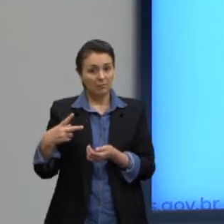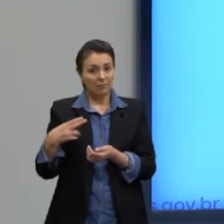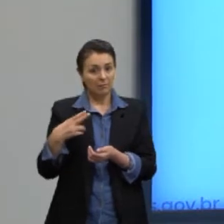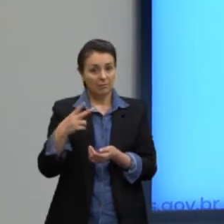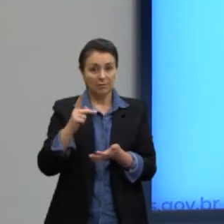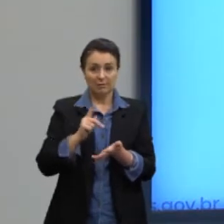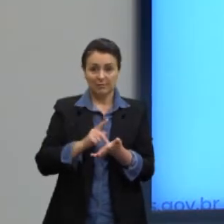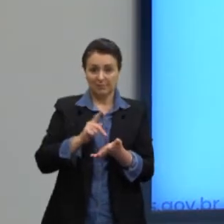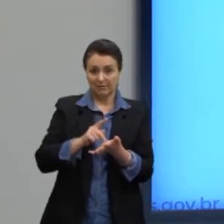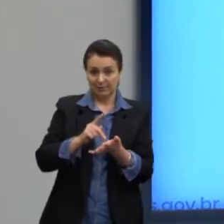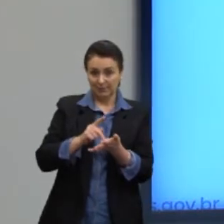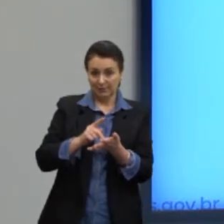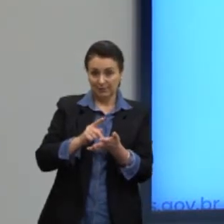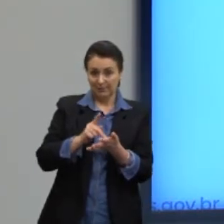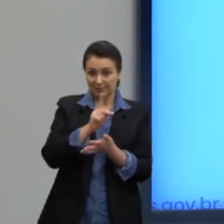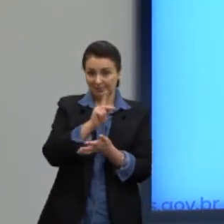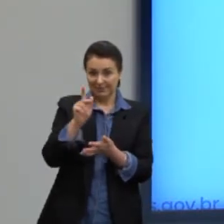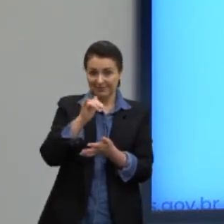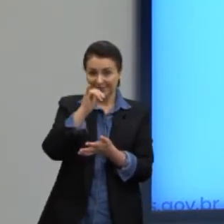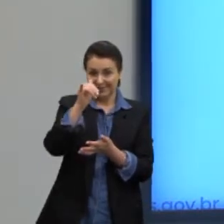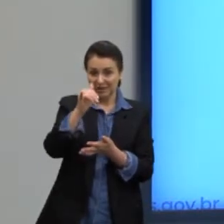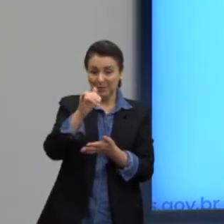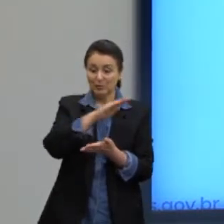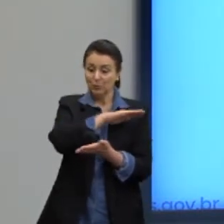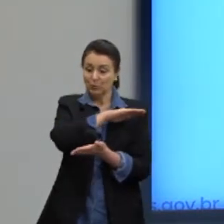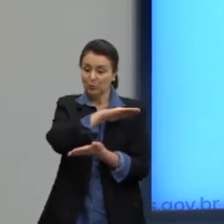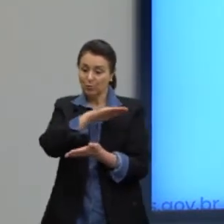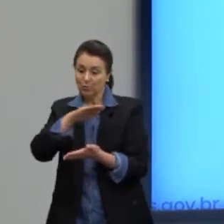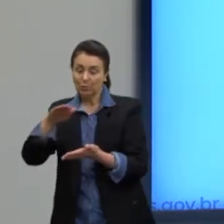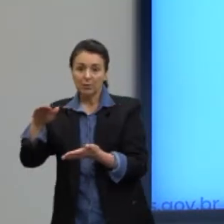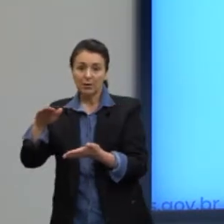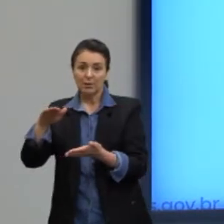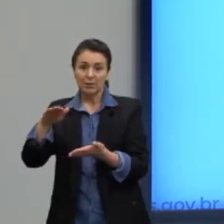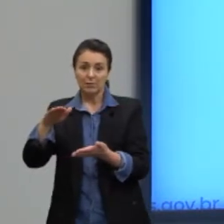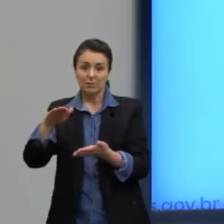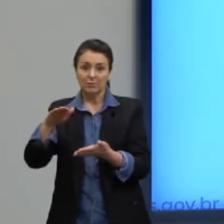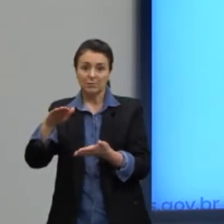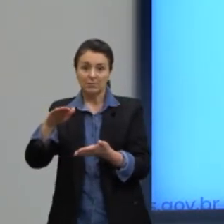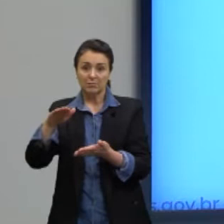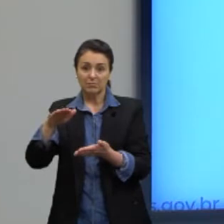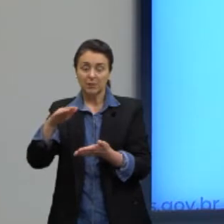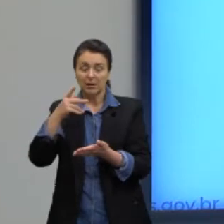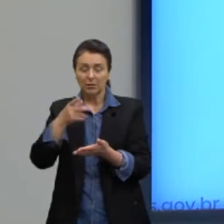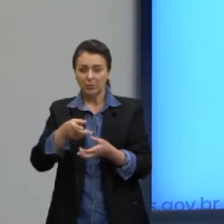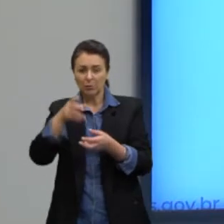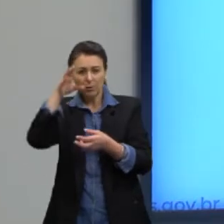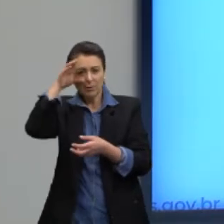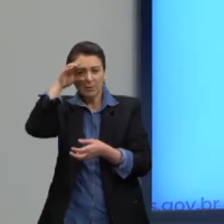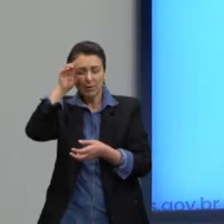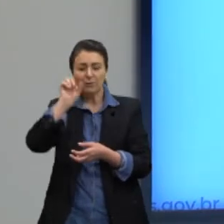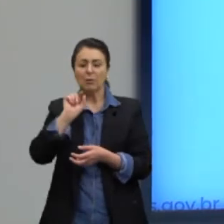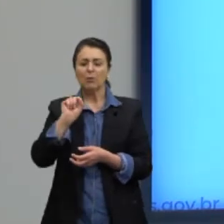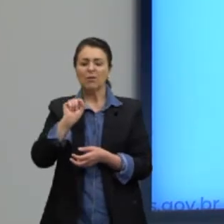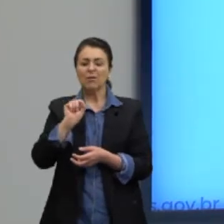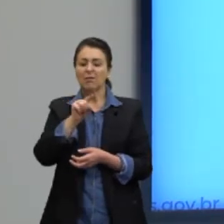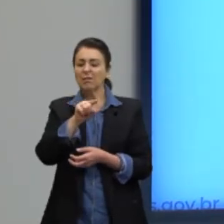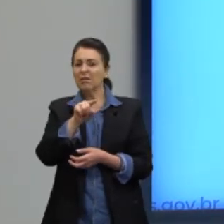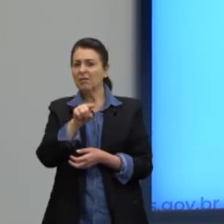Mas a gente vai fazer um corte no sólido para a gente verificar o que ele é. Então,